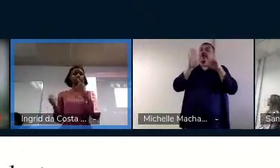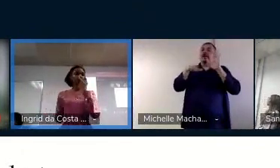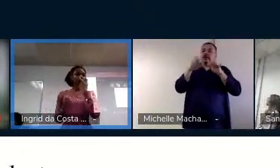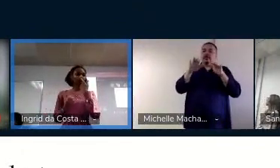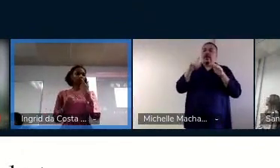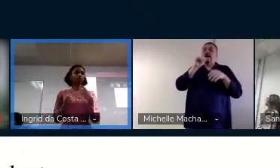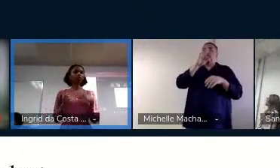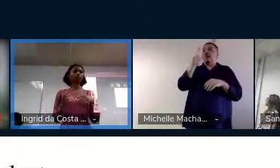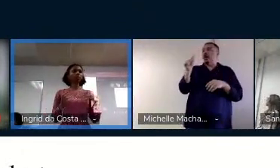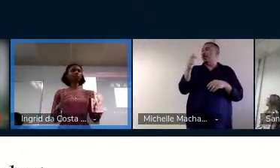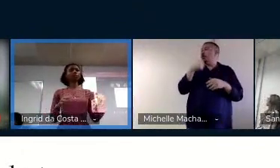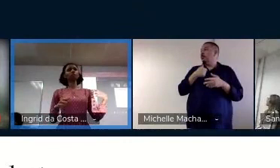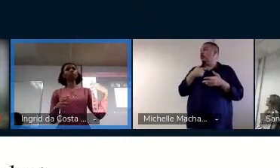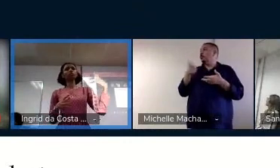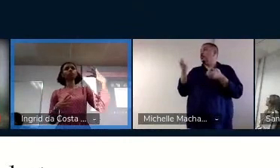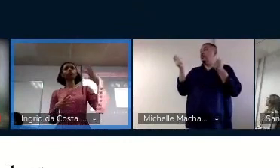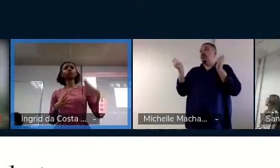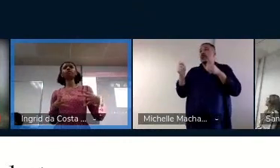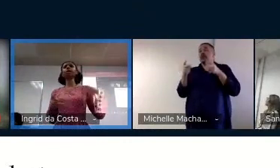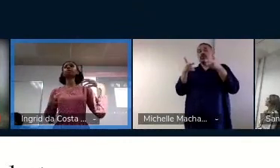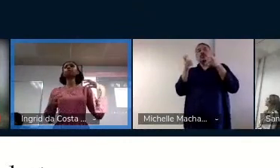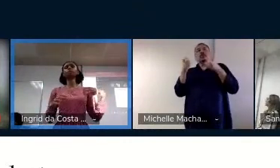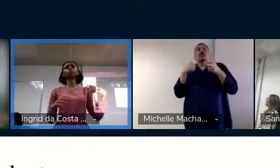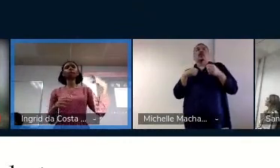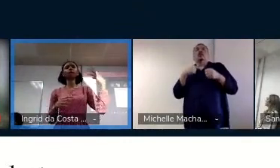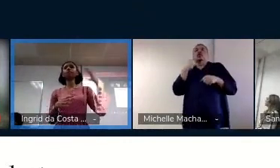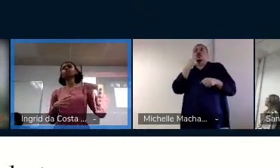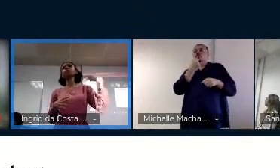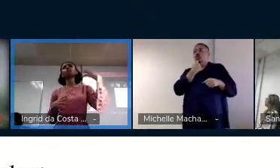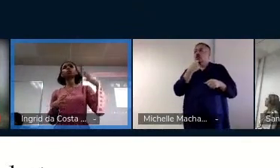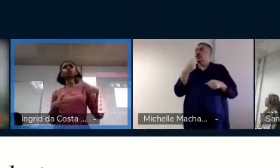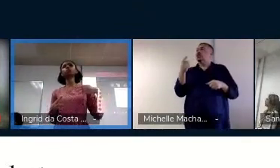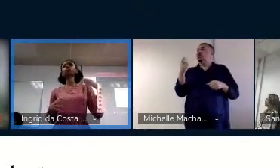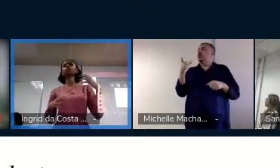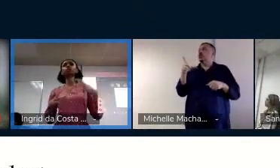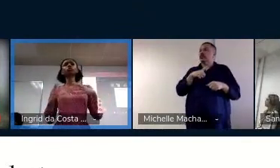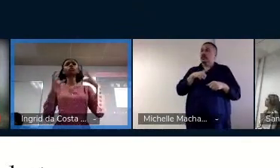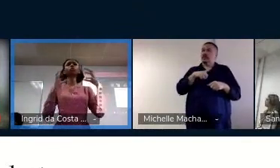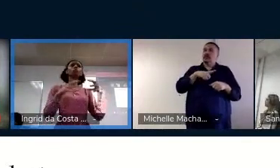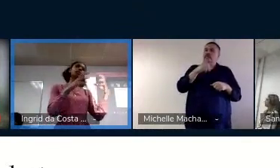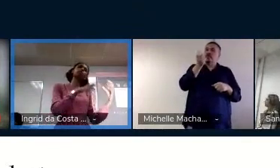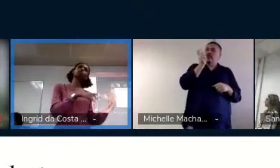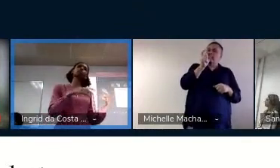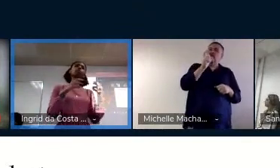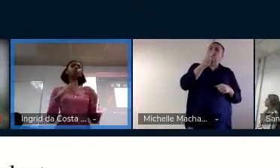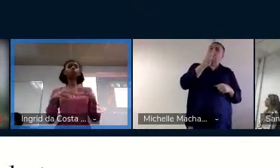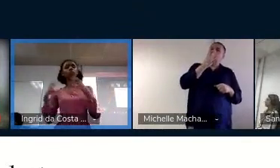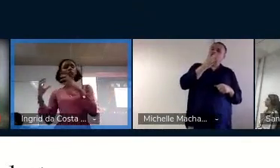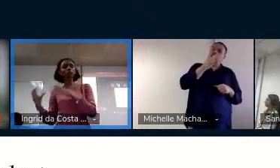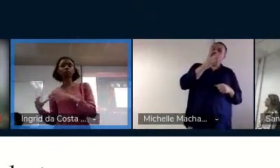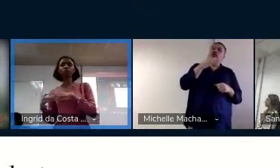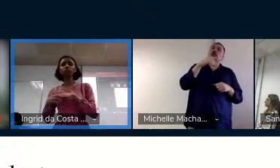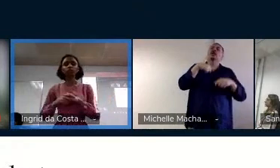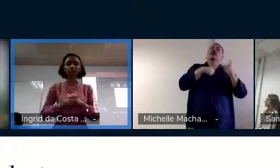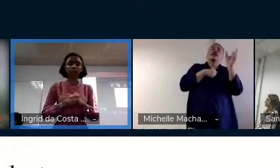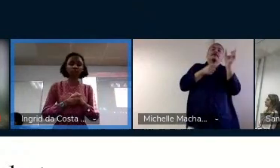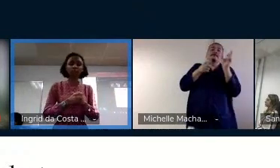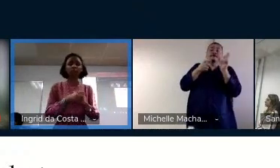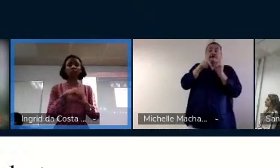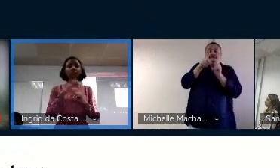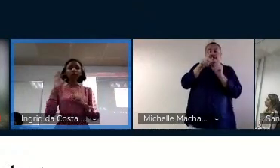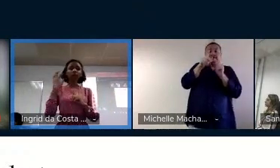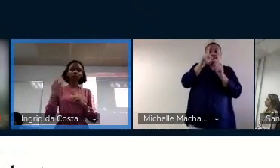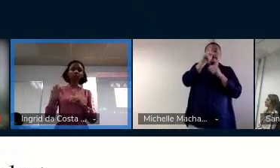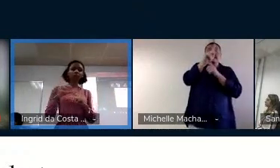da aula, a gente pedia para os surdos enviarem palavras que eles conheciam que tinham um prefixo ou um sufixo